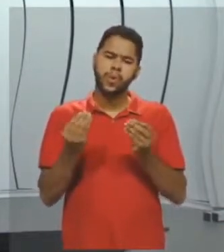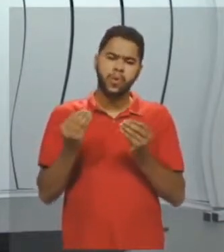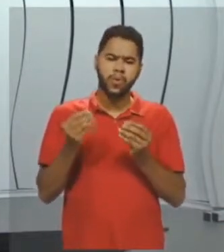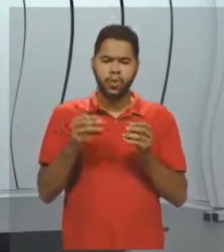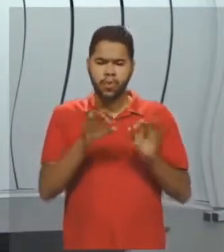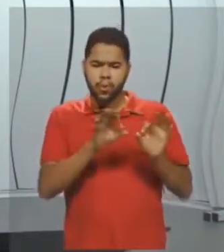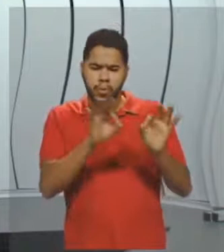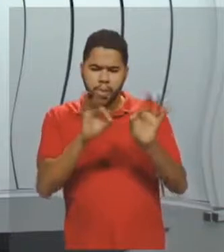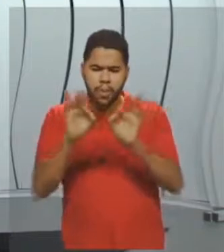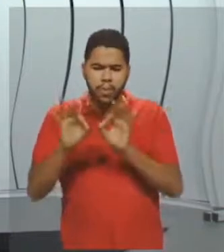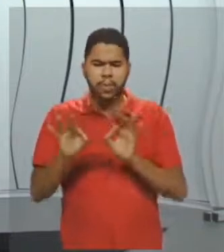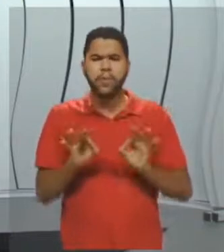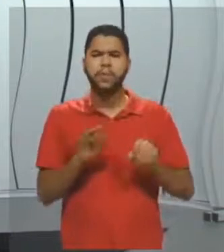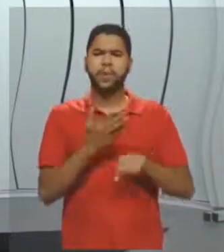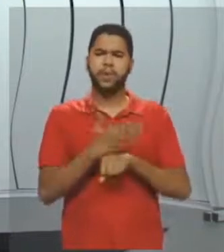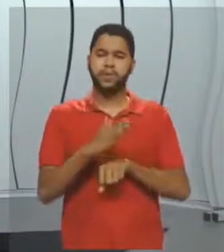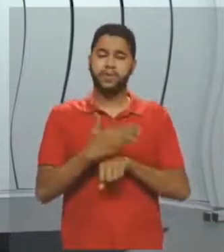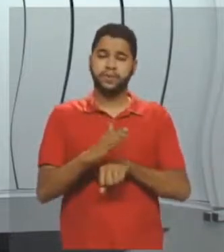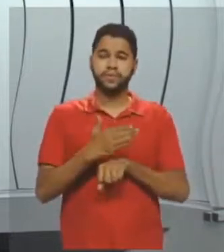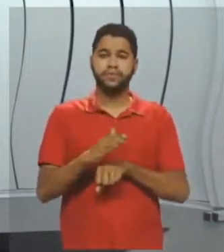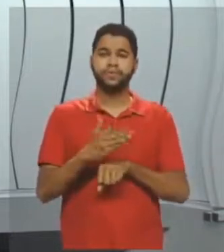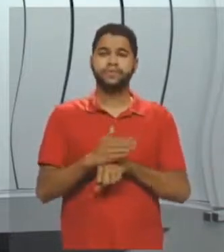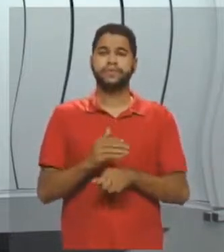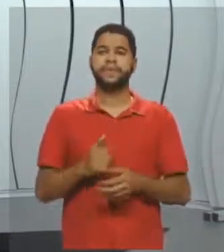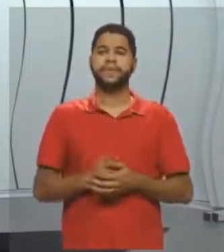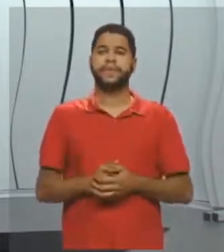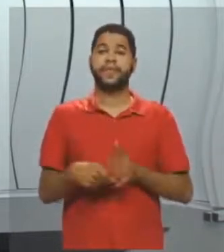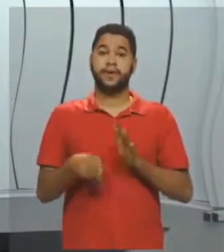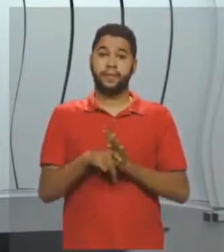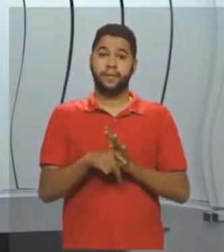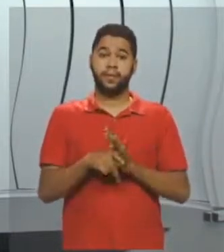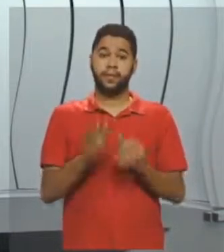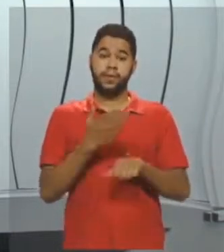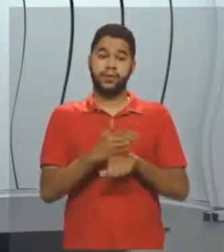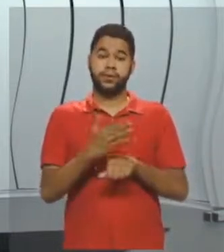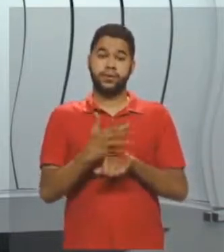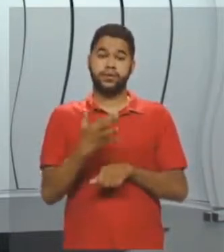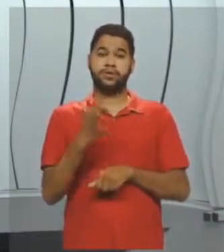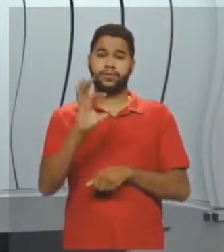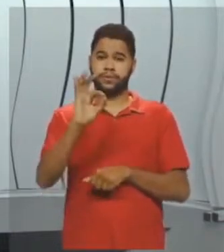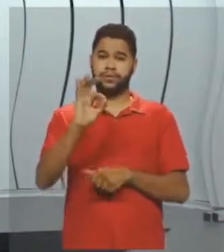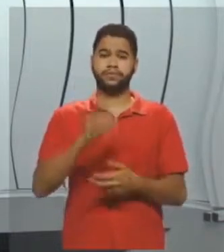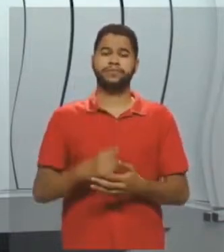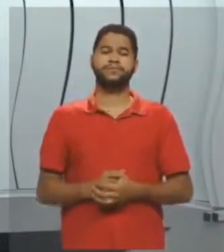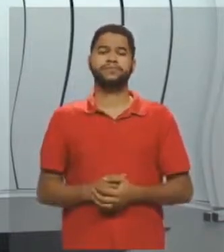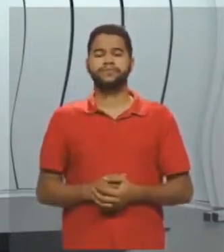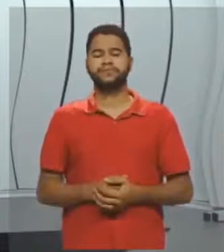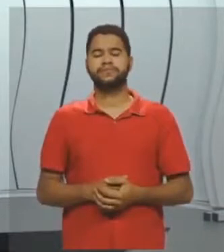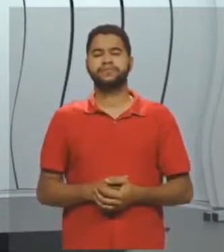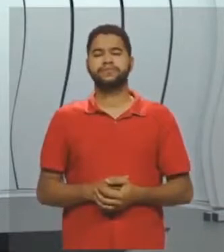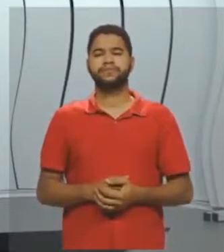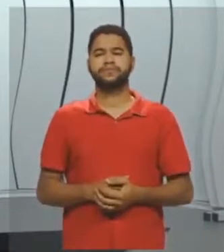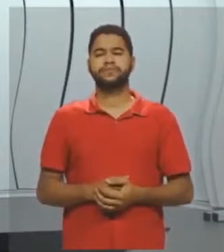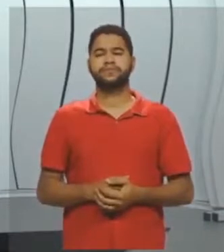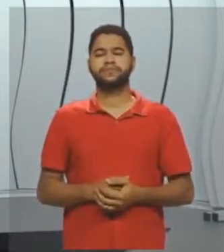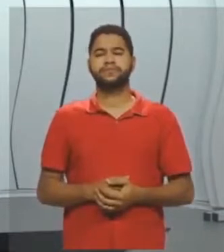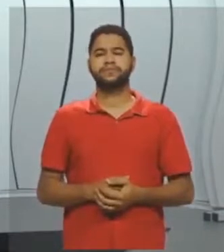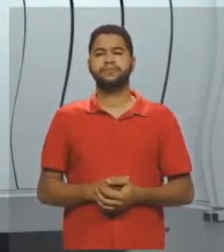o exercício, né? É, dez, né? Da semana três aí. E vou